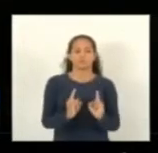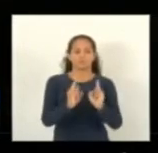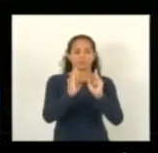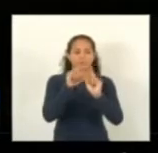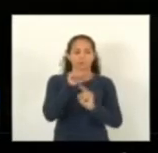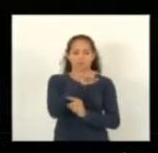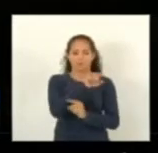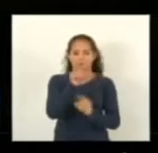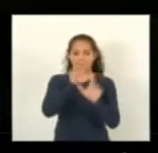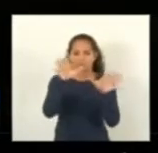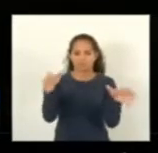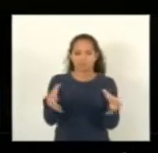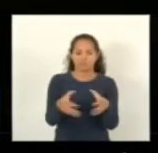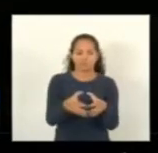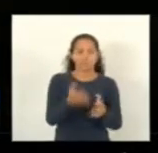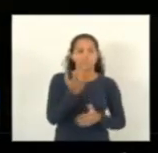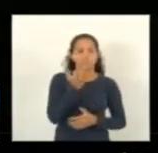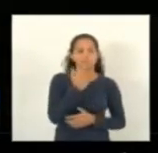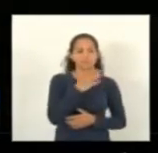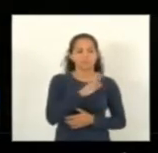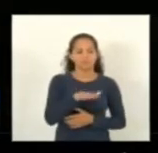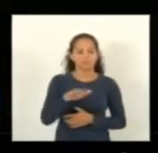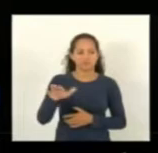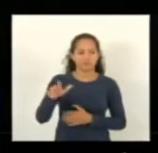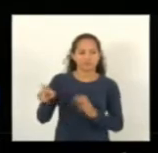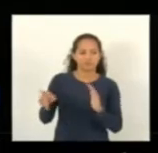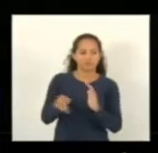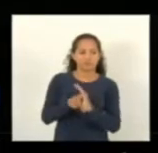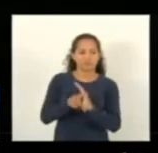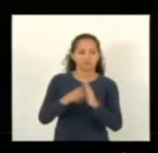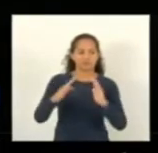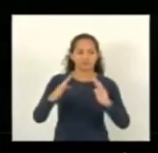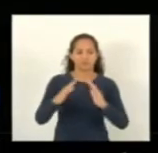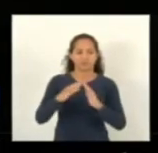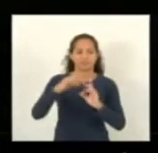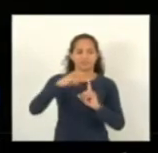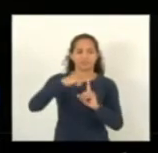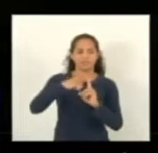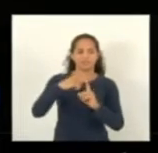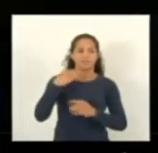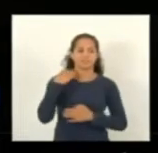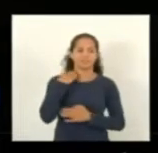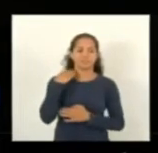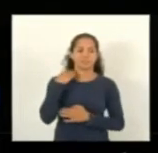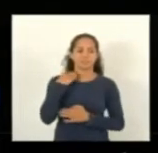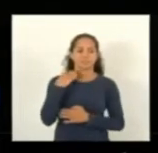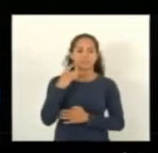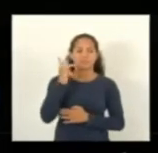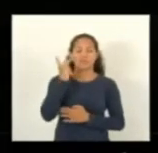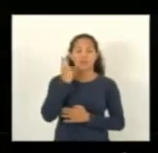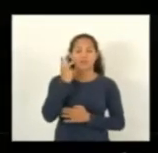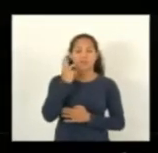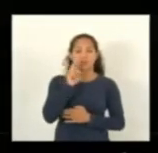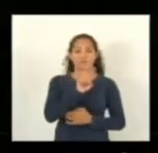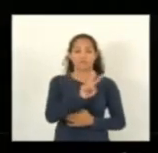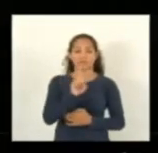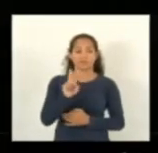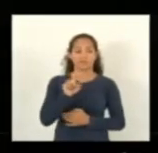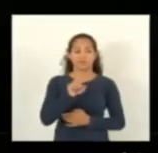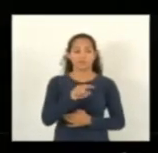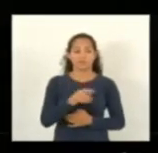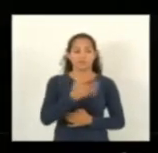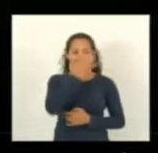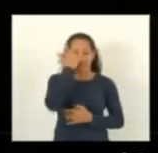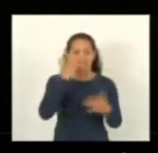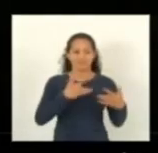grupo de meninos, lá da Igreja Batista da Glória. Essa aí é a voluntária mais